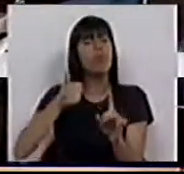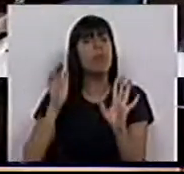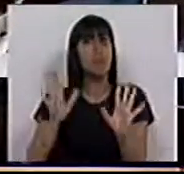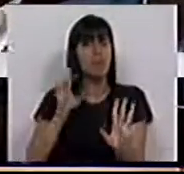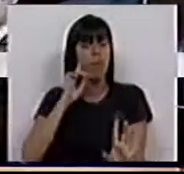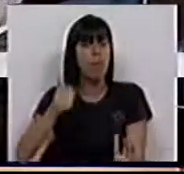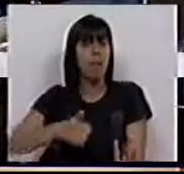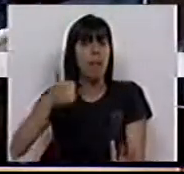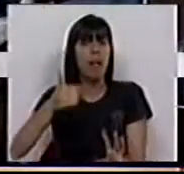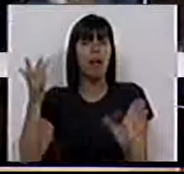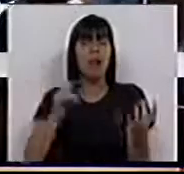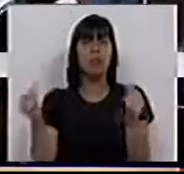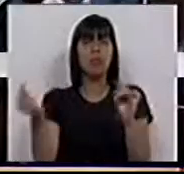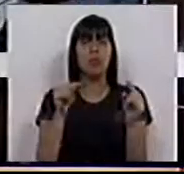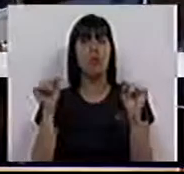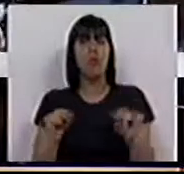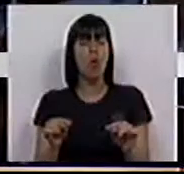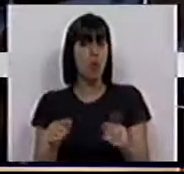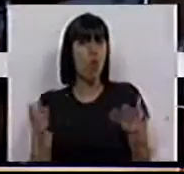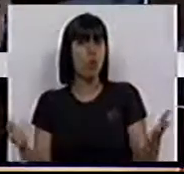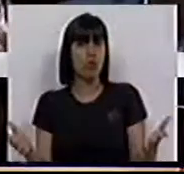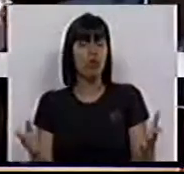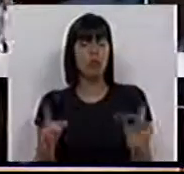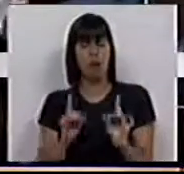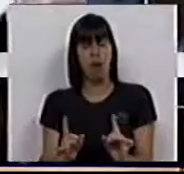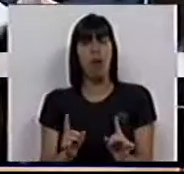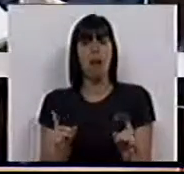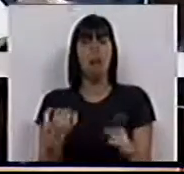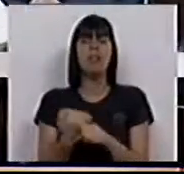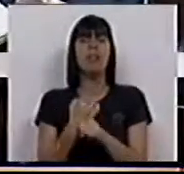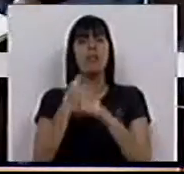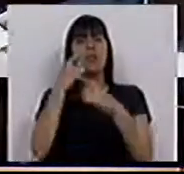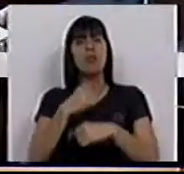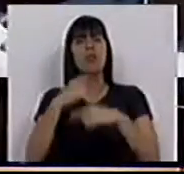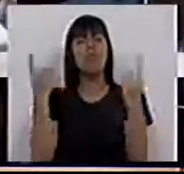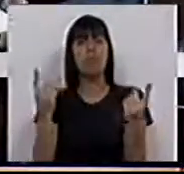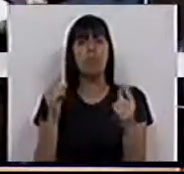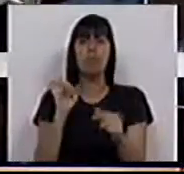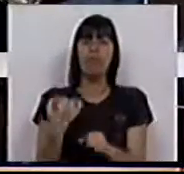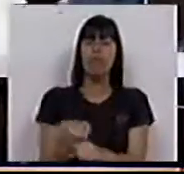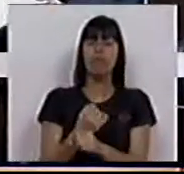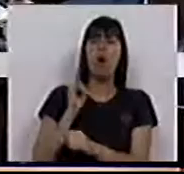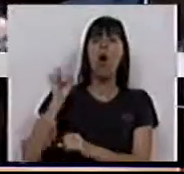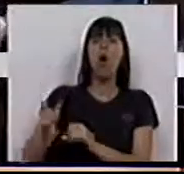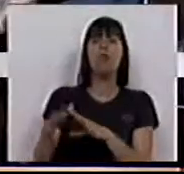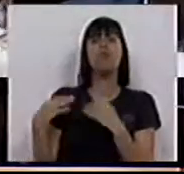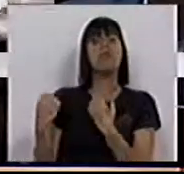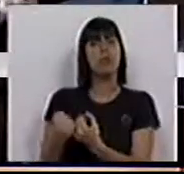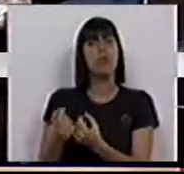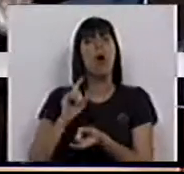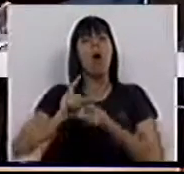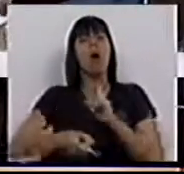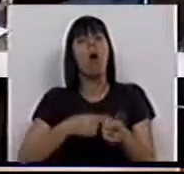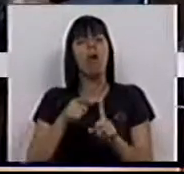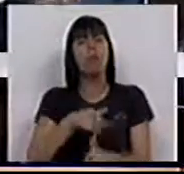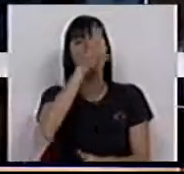da discussão de hoje, que é exatamente os serviços públicos, a sua função social e aquilo